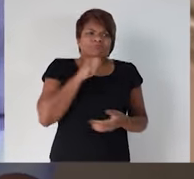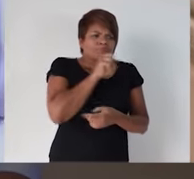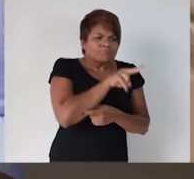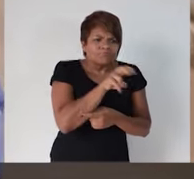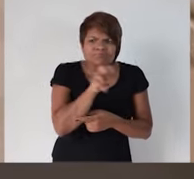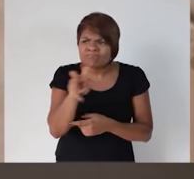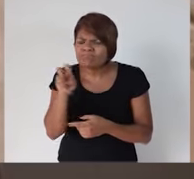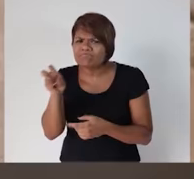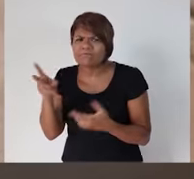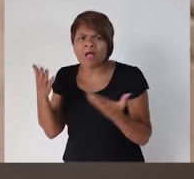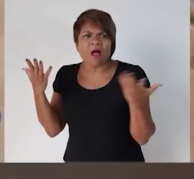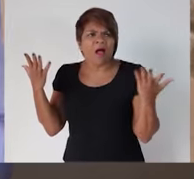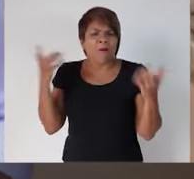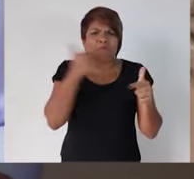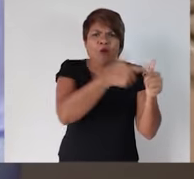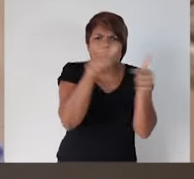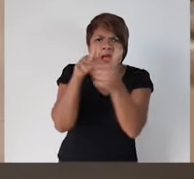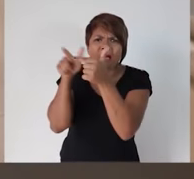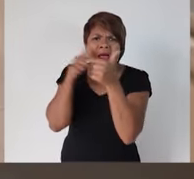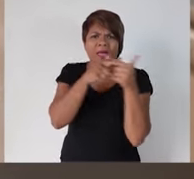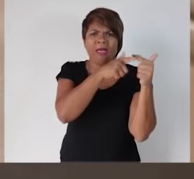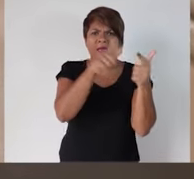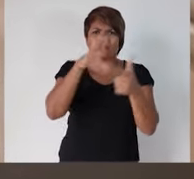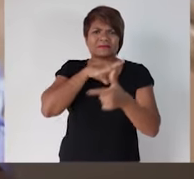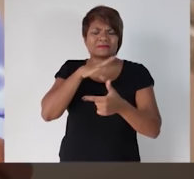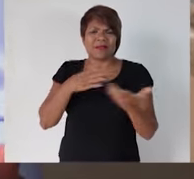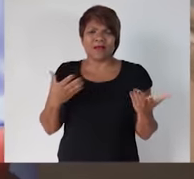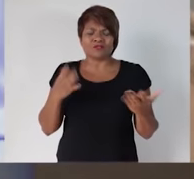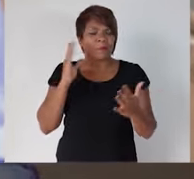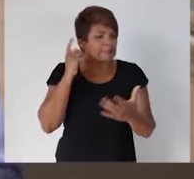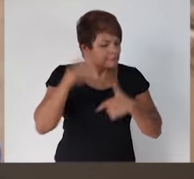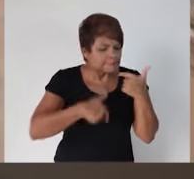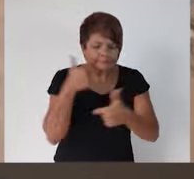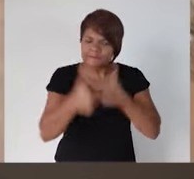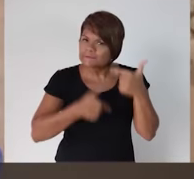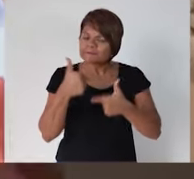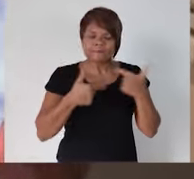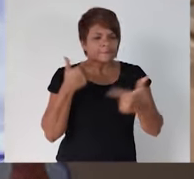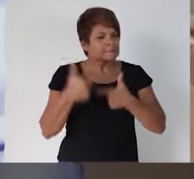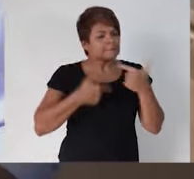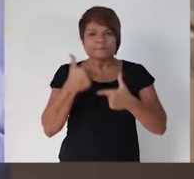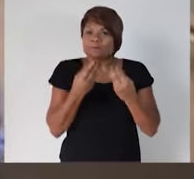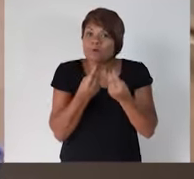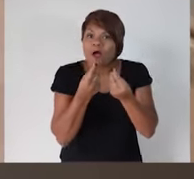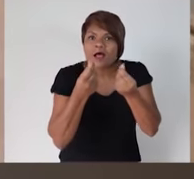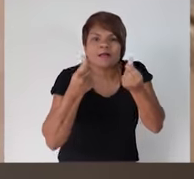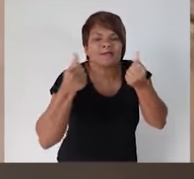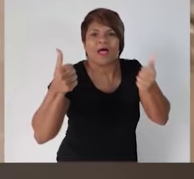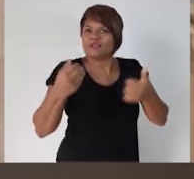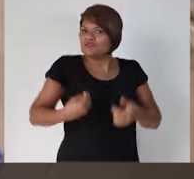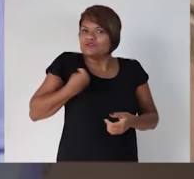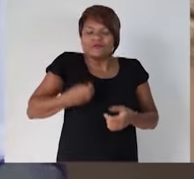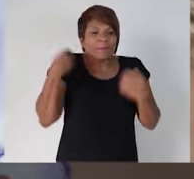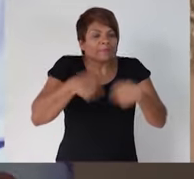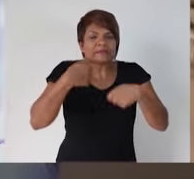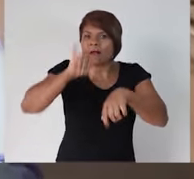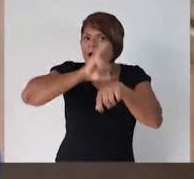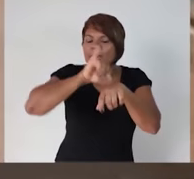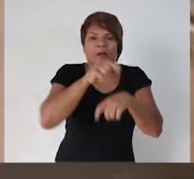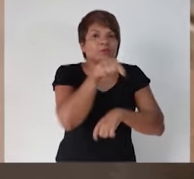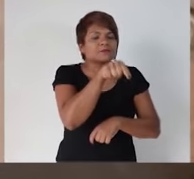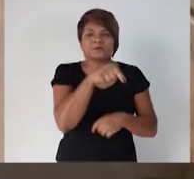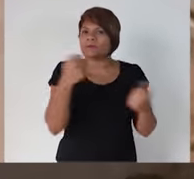Encontramos a cidade cheia de problemas. Mas estamos trabalhando duro para recuperar a capital da qualidade de vida. Já